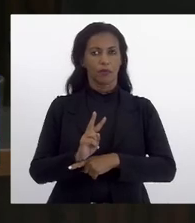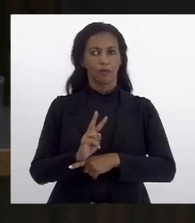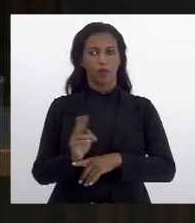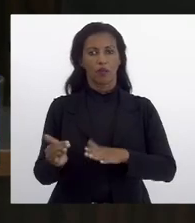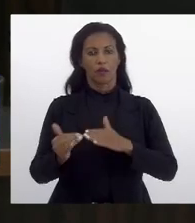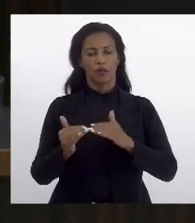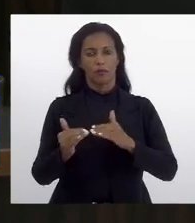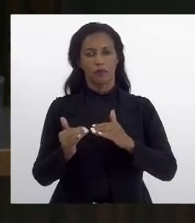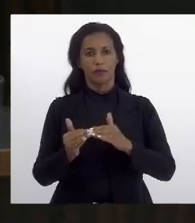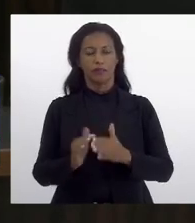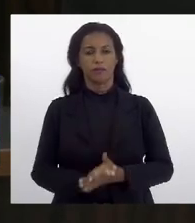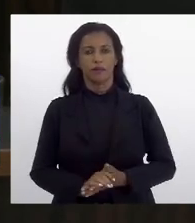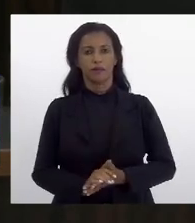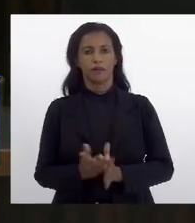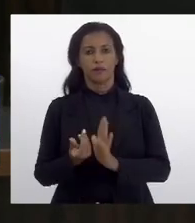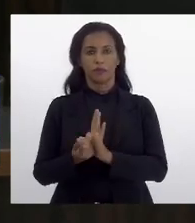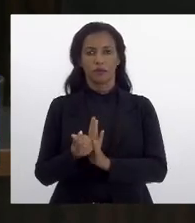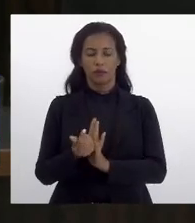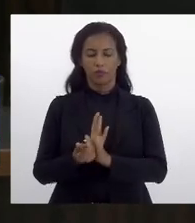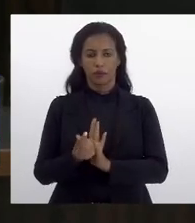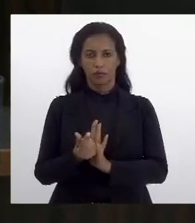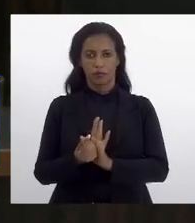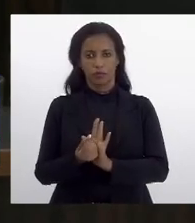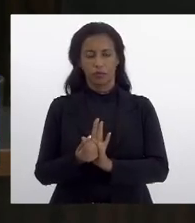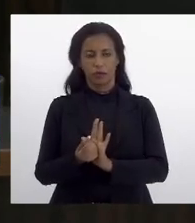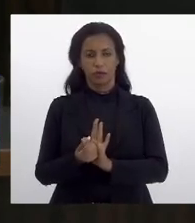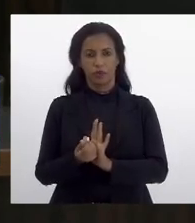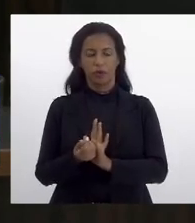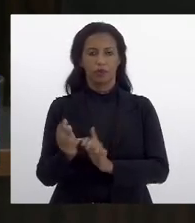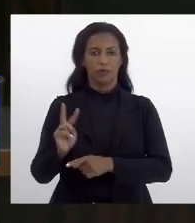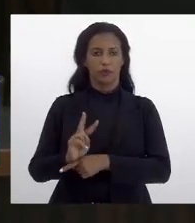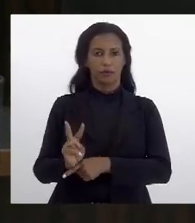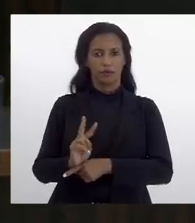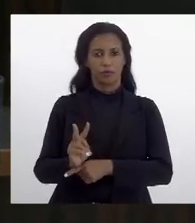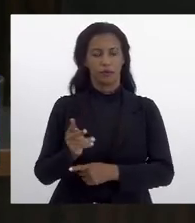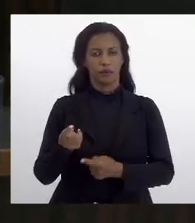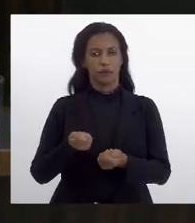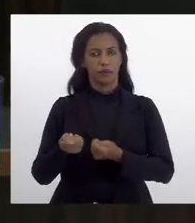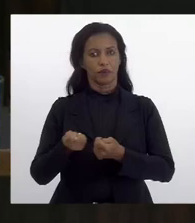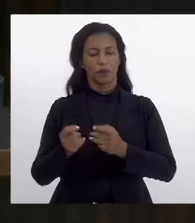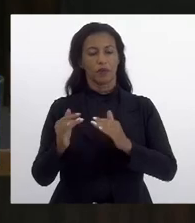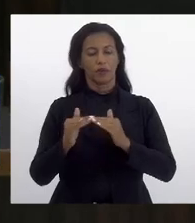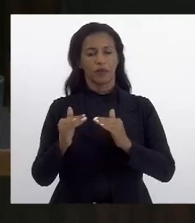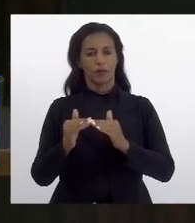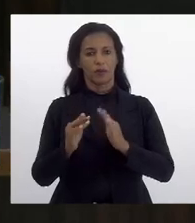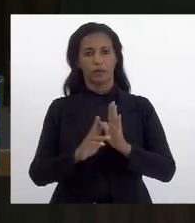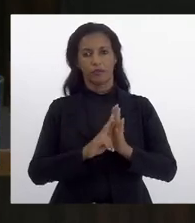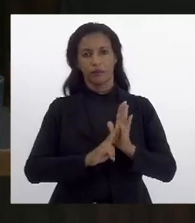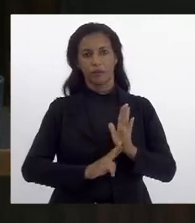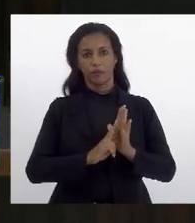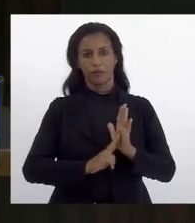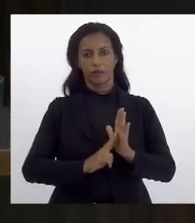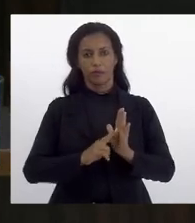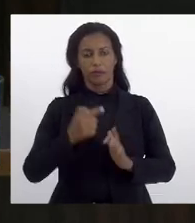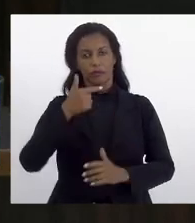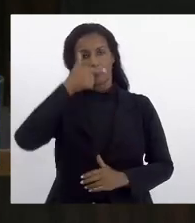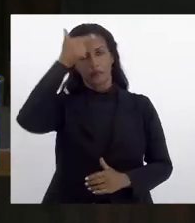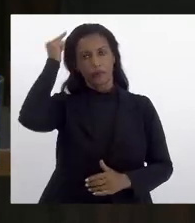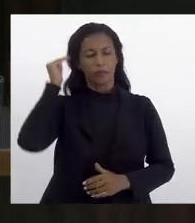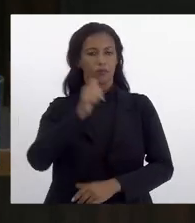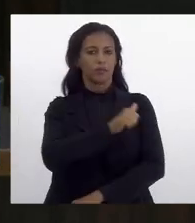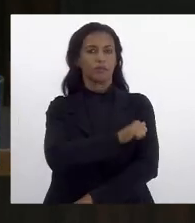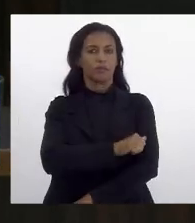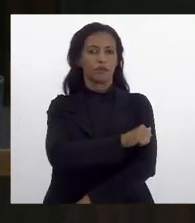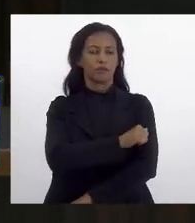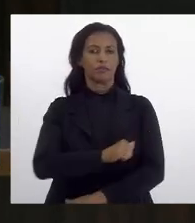favorável, e orçamentos, finanças, fiscalização financeira e controle, favorável. Relatores, deputado Luiz Paulo, enfermeira